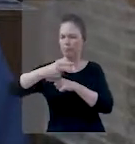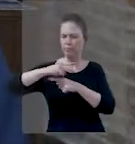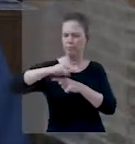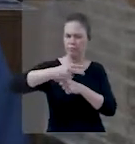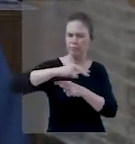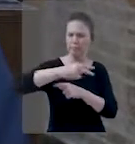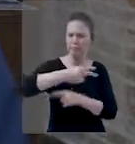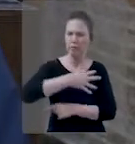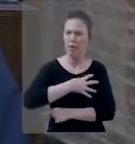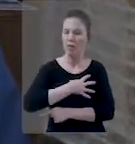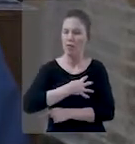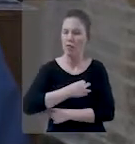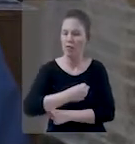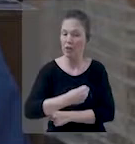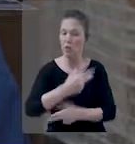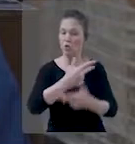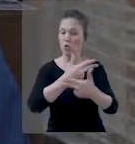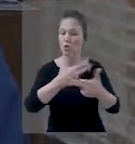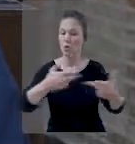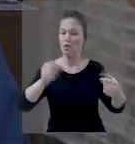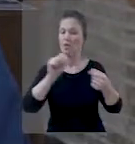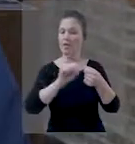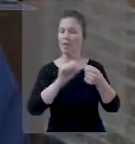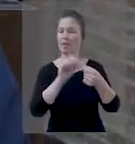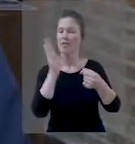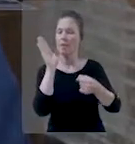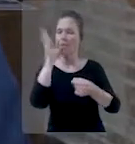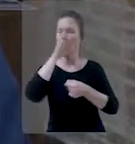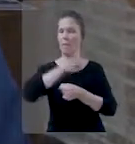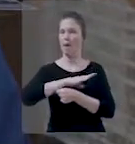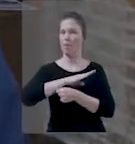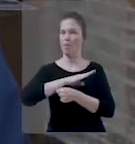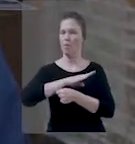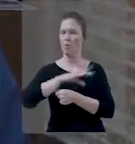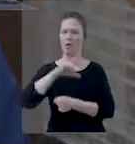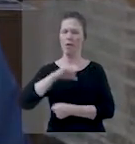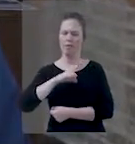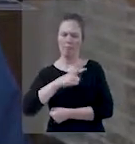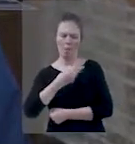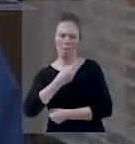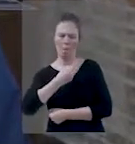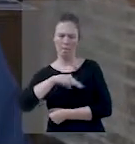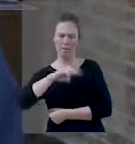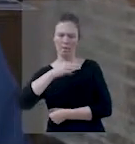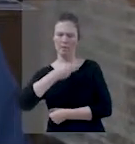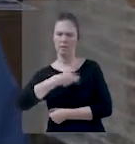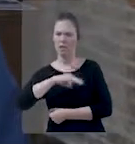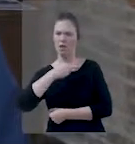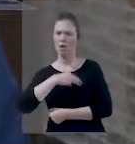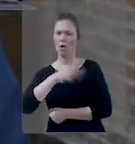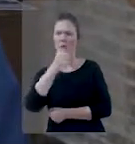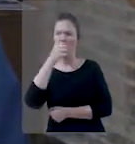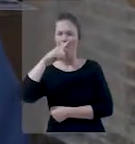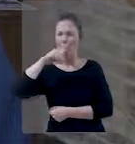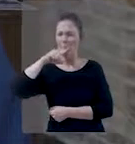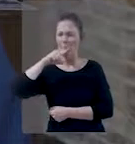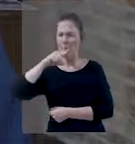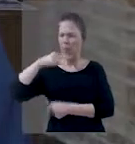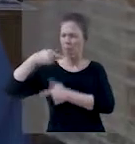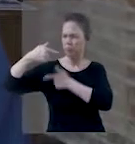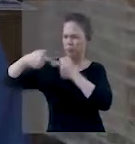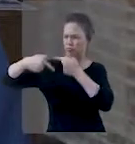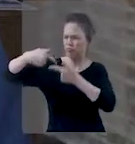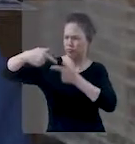terceira e quarta geração daqueles que me aborrecem. E faço misericórdia até mil gerações daqueles que me amam